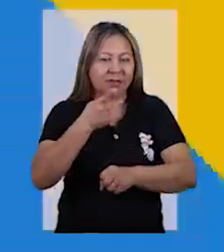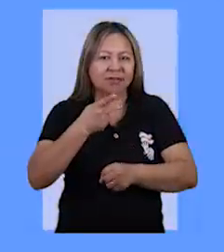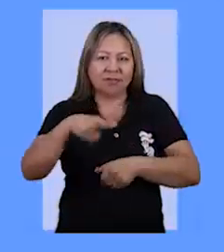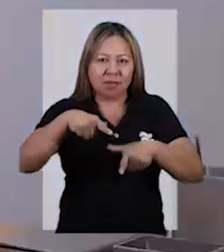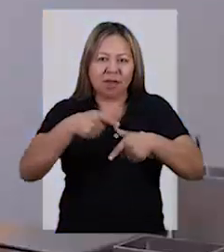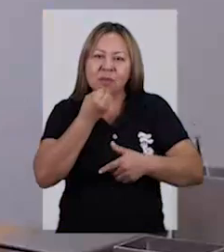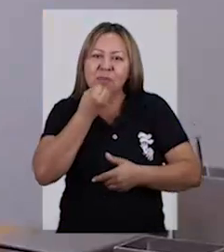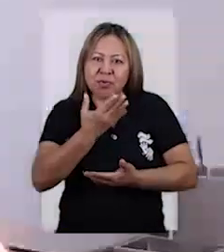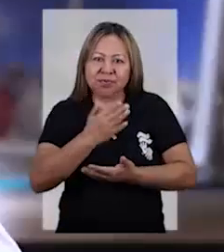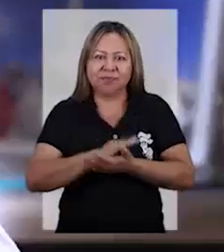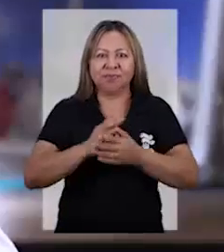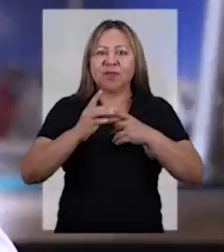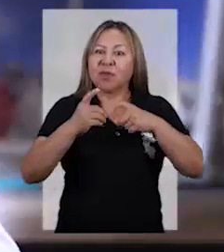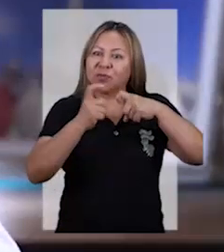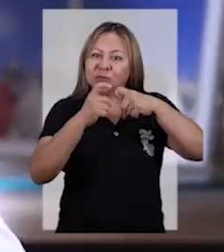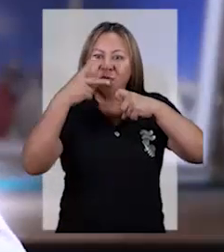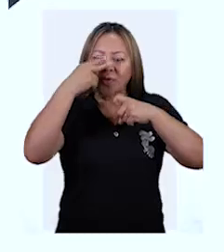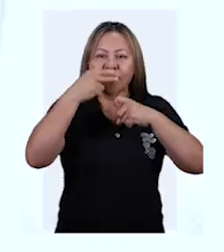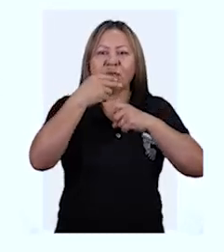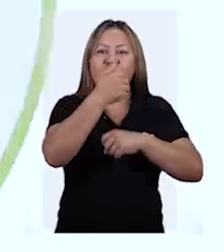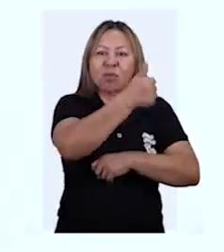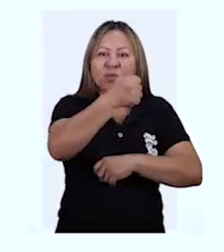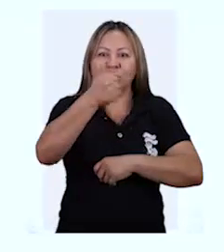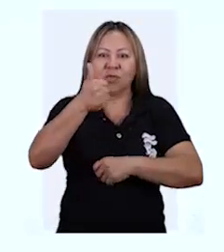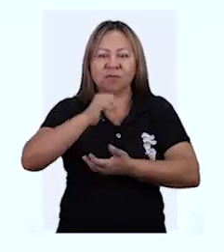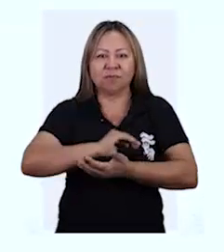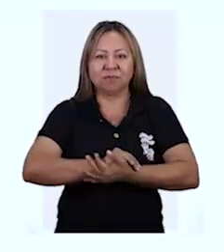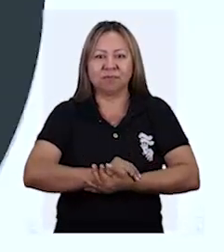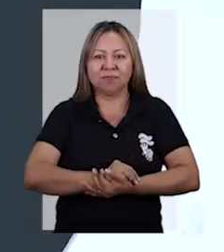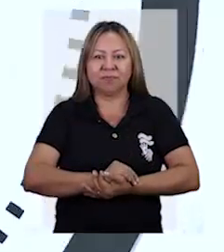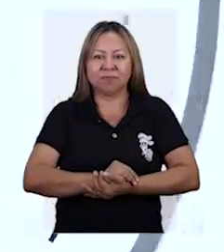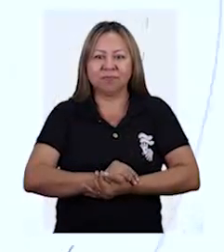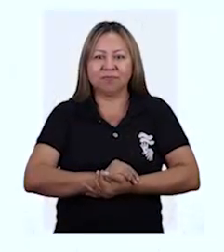É como eu sempre digo, nada resiste ao trabalho. Irã Gonçalves, 1111. Obrigado.